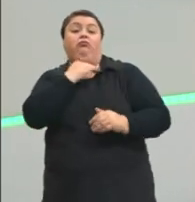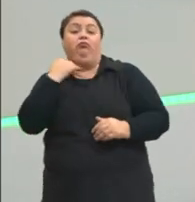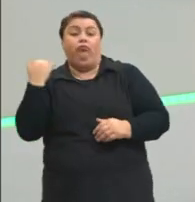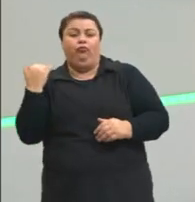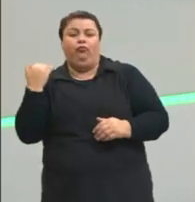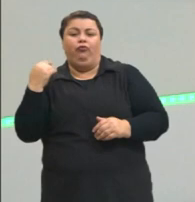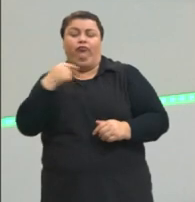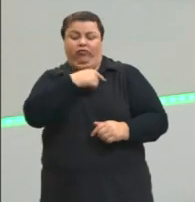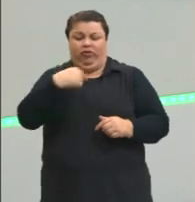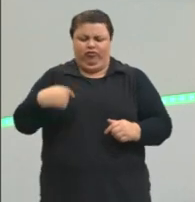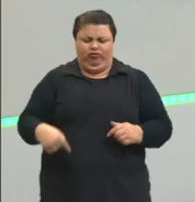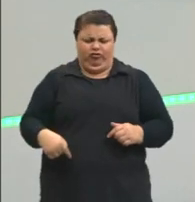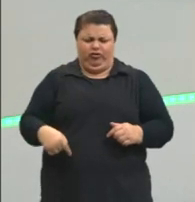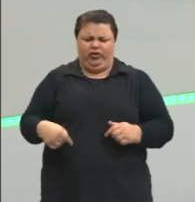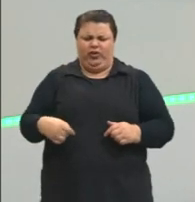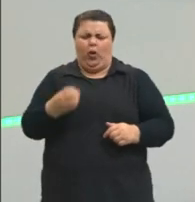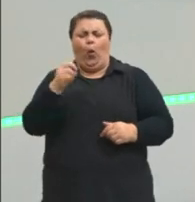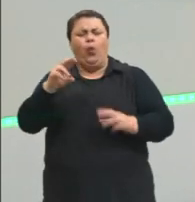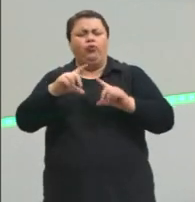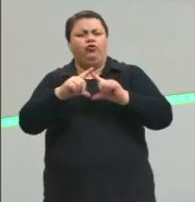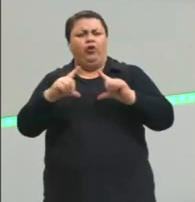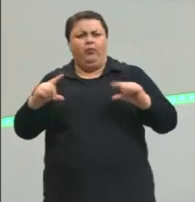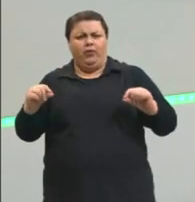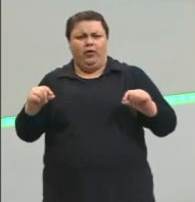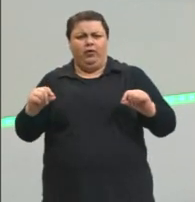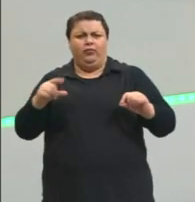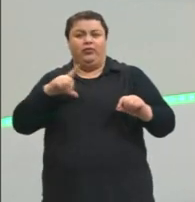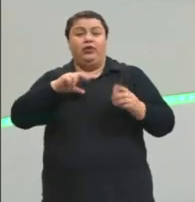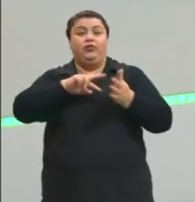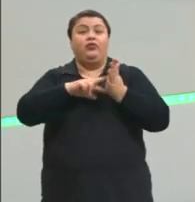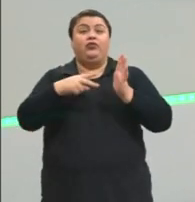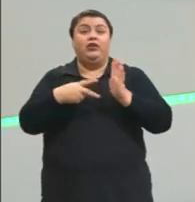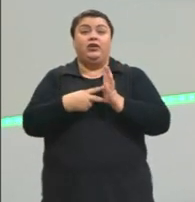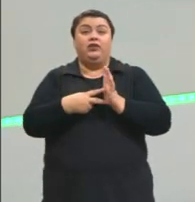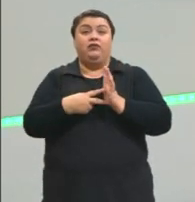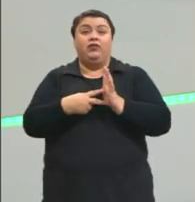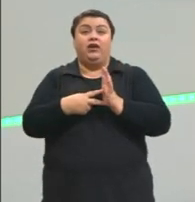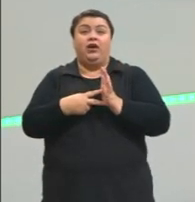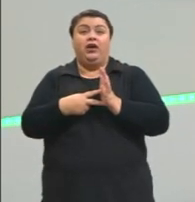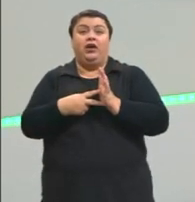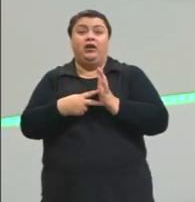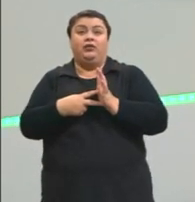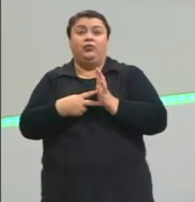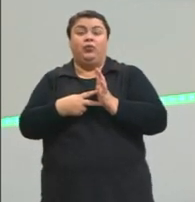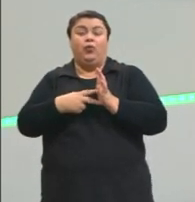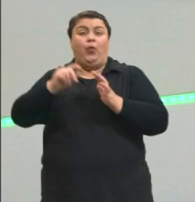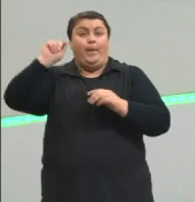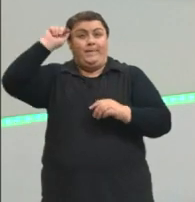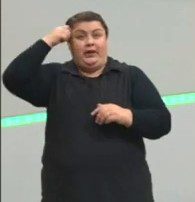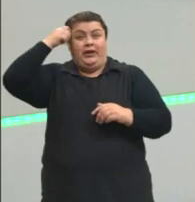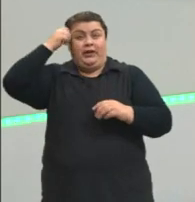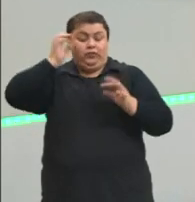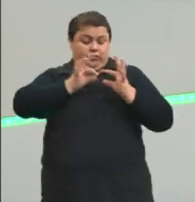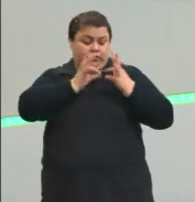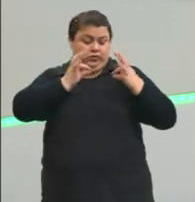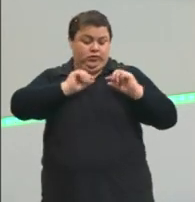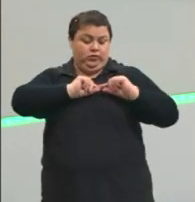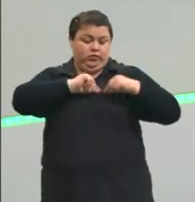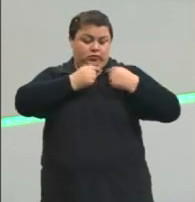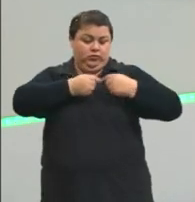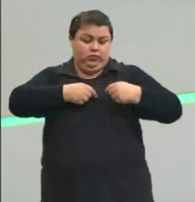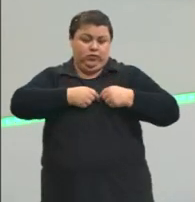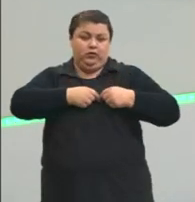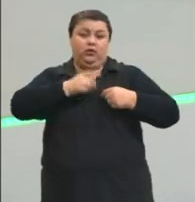ou no Japão, mas eu acho que é na China, ele seja significado de luto. Não o preto, mas sim o branco. Então, as cores vão